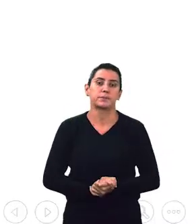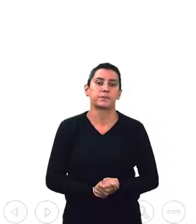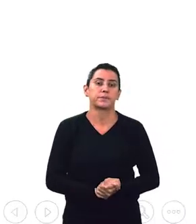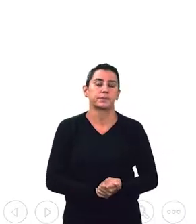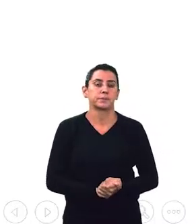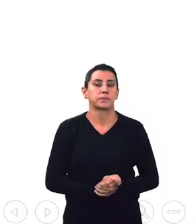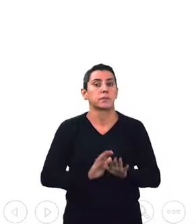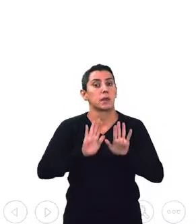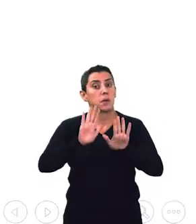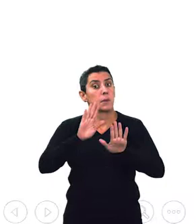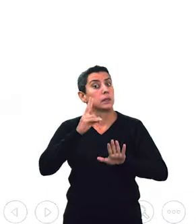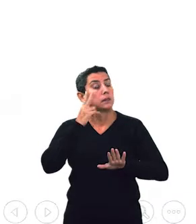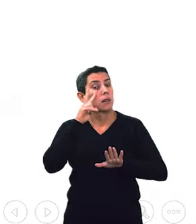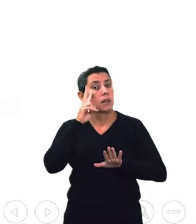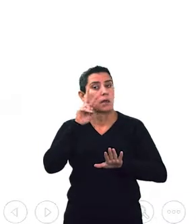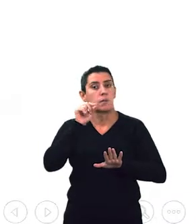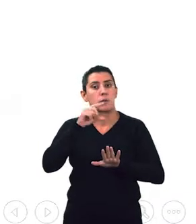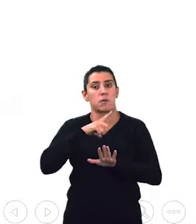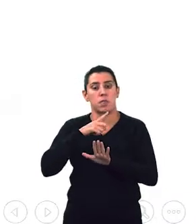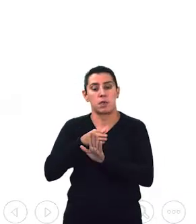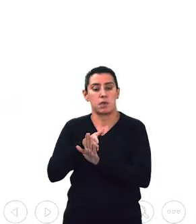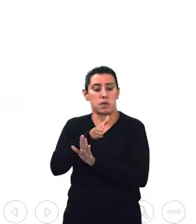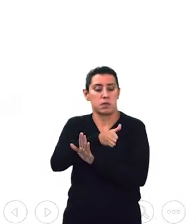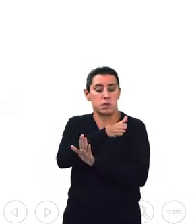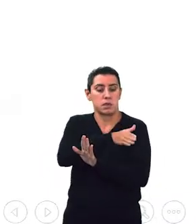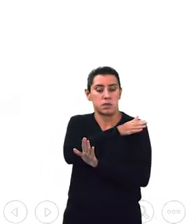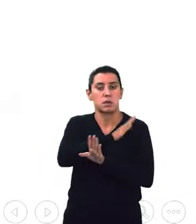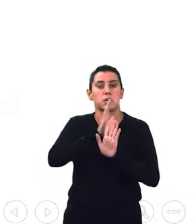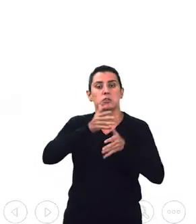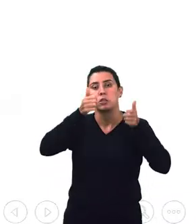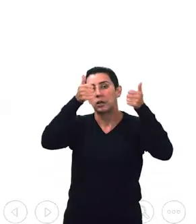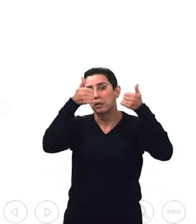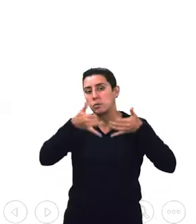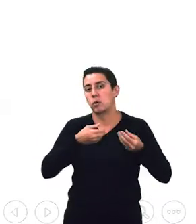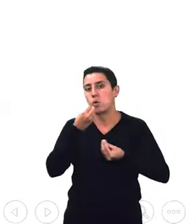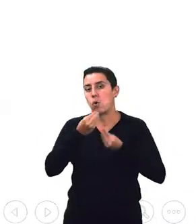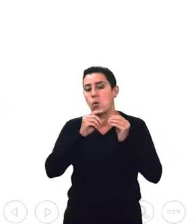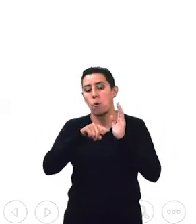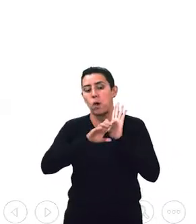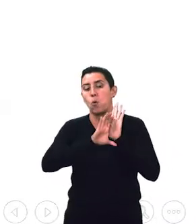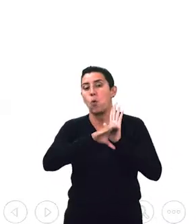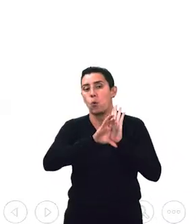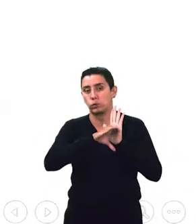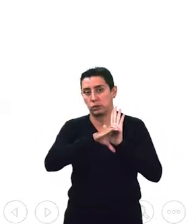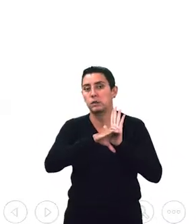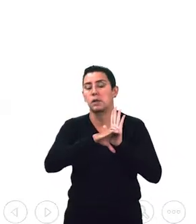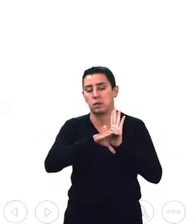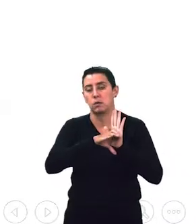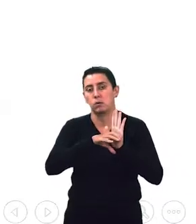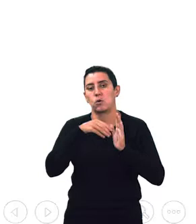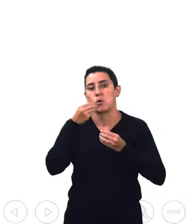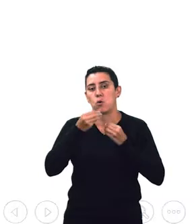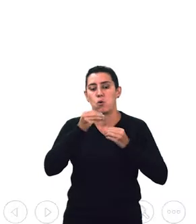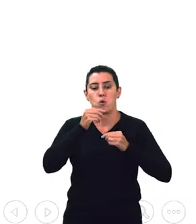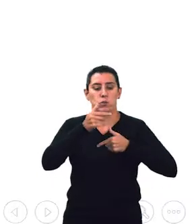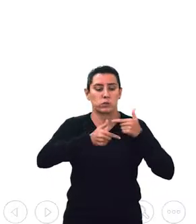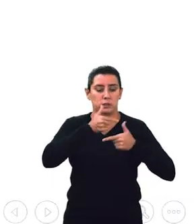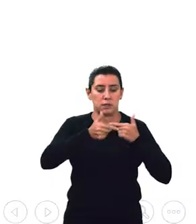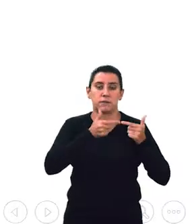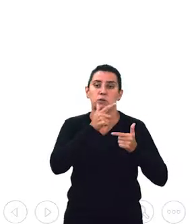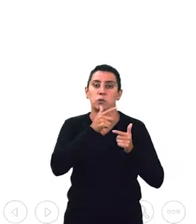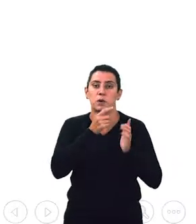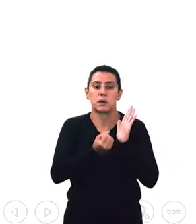Lembrando que, em outros vídeos, já passamos pela parte conceitual de landscape de serviços para DIT e